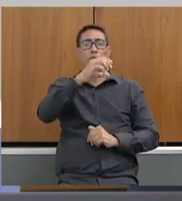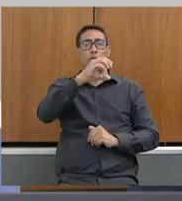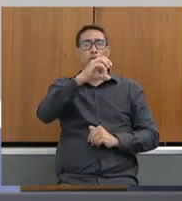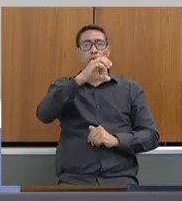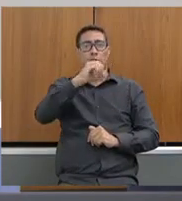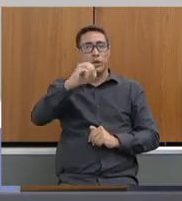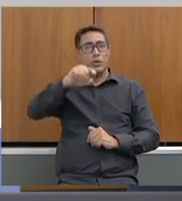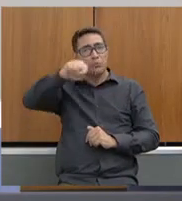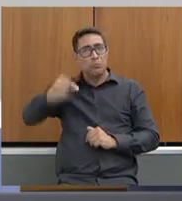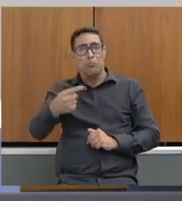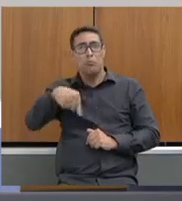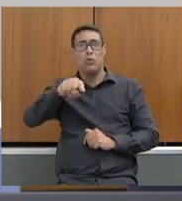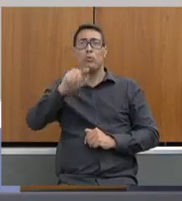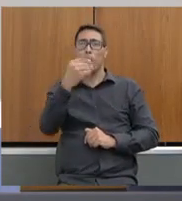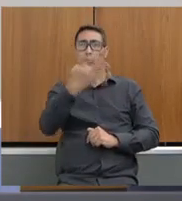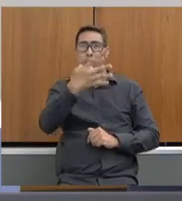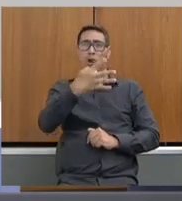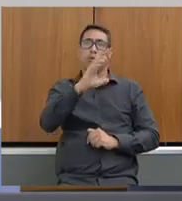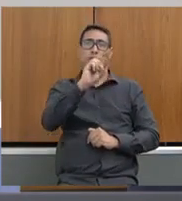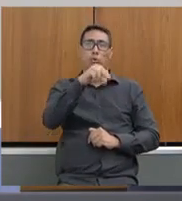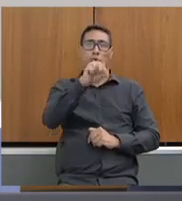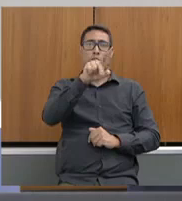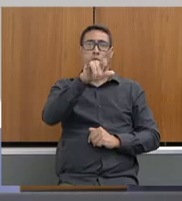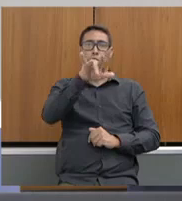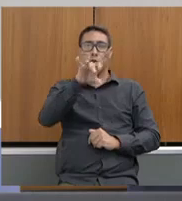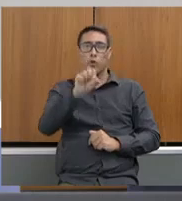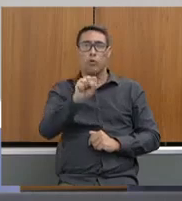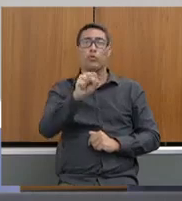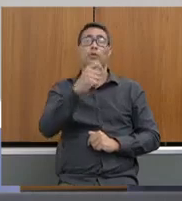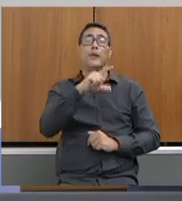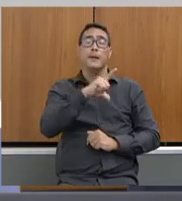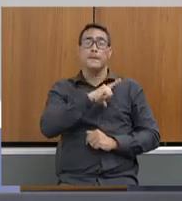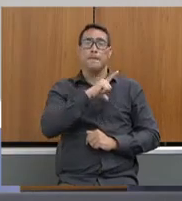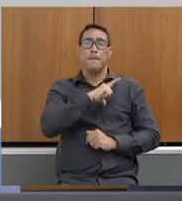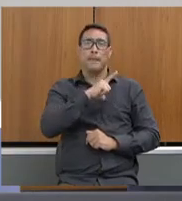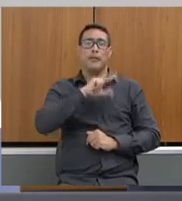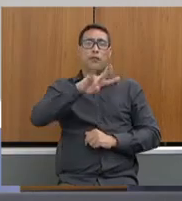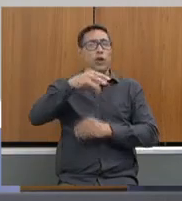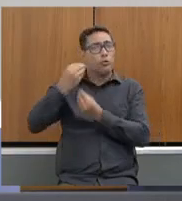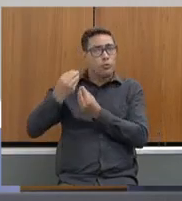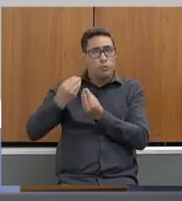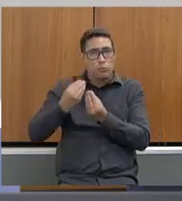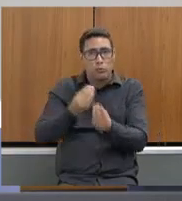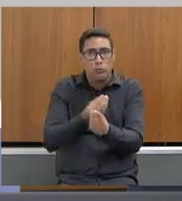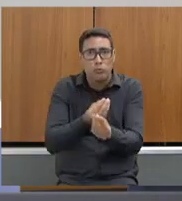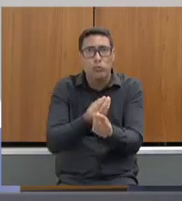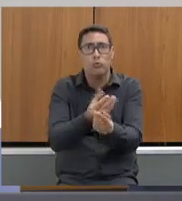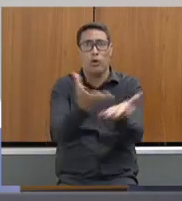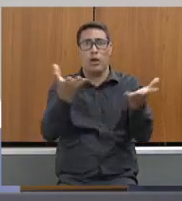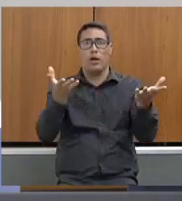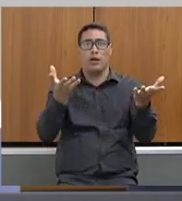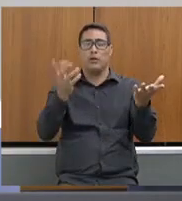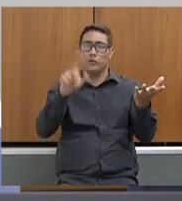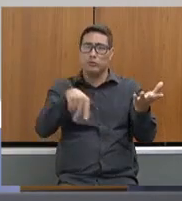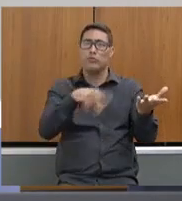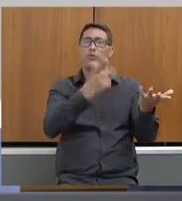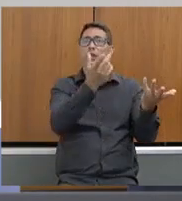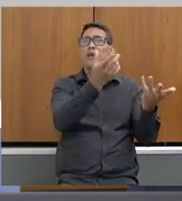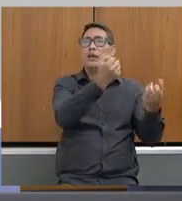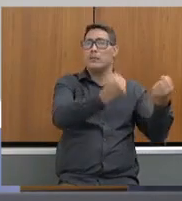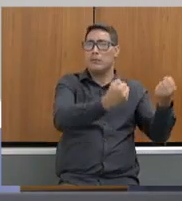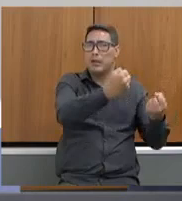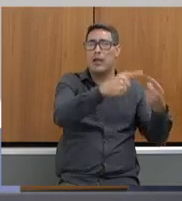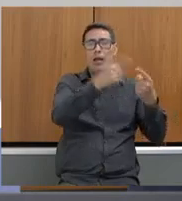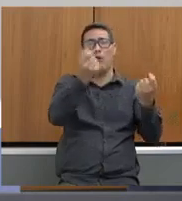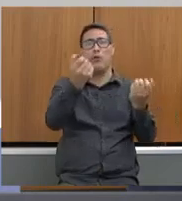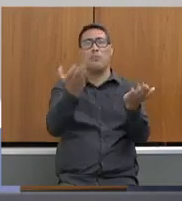quatro consórcios, onde foram então doados, prensas, balanças, esteiras, lixeiras e caminhões para a